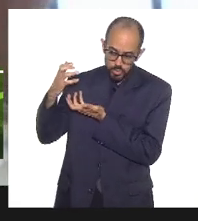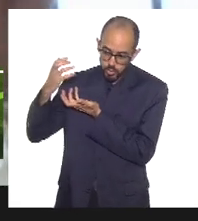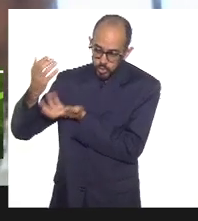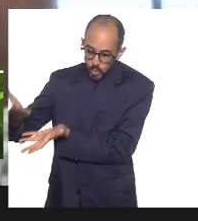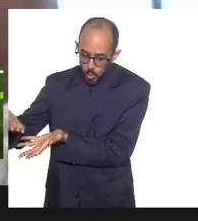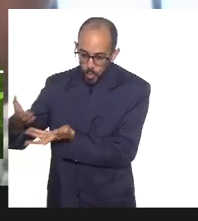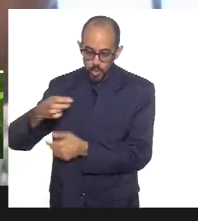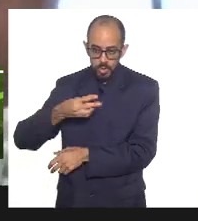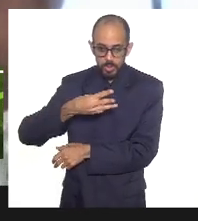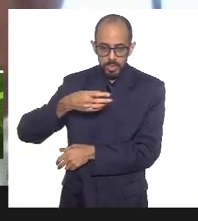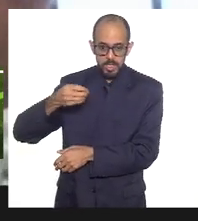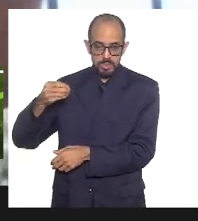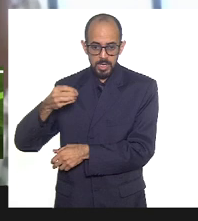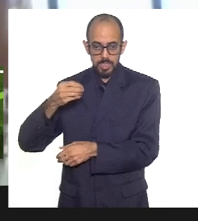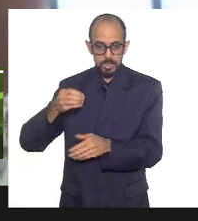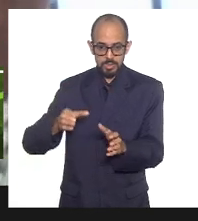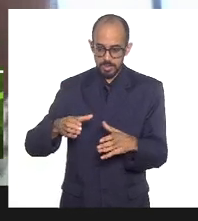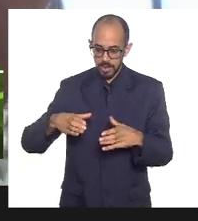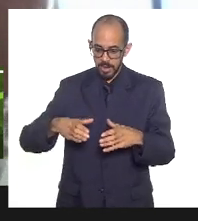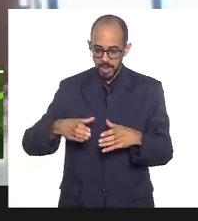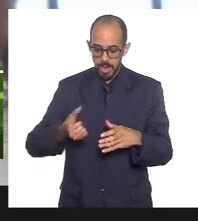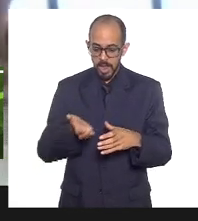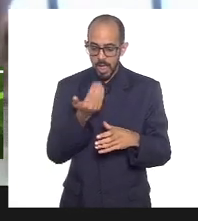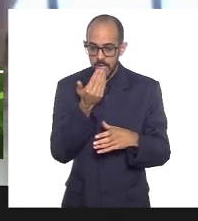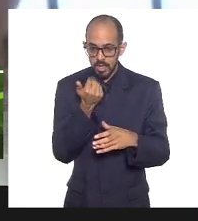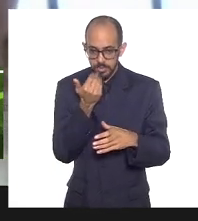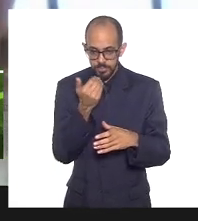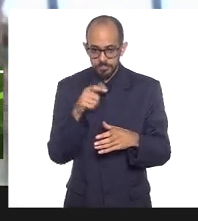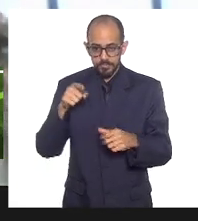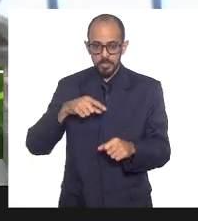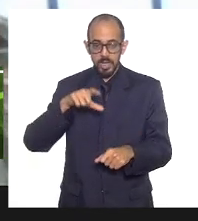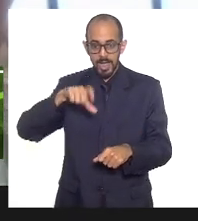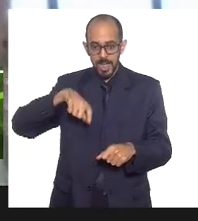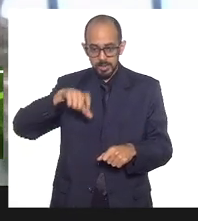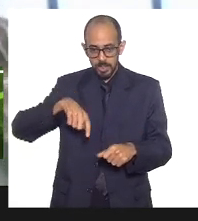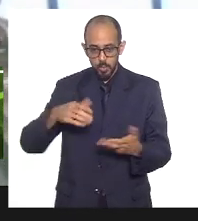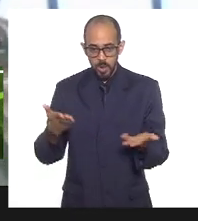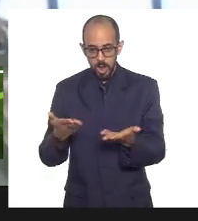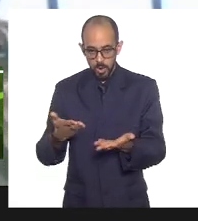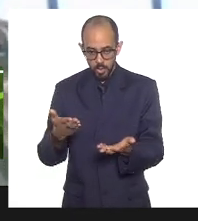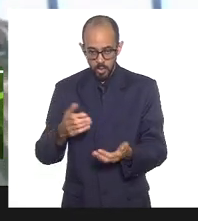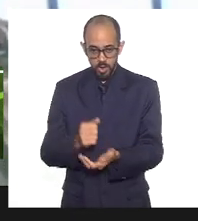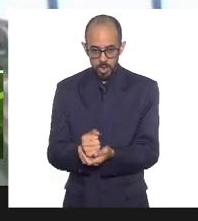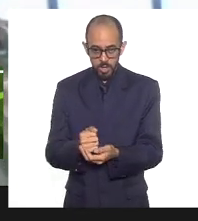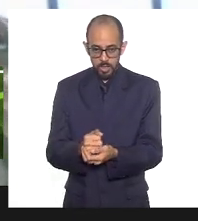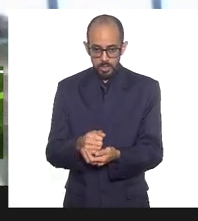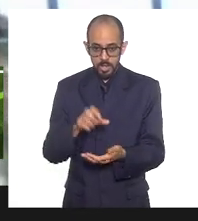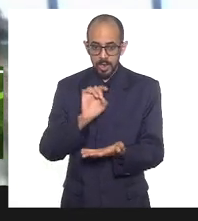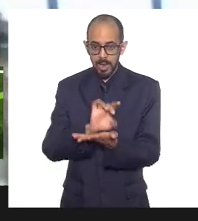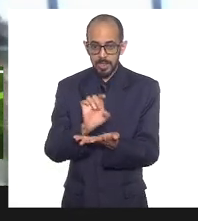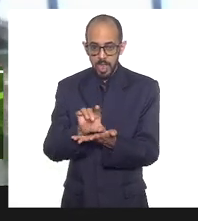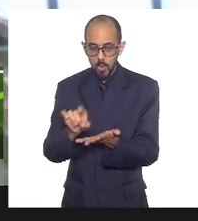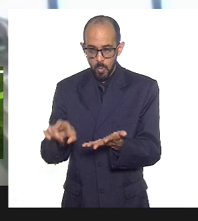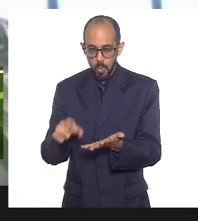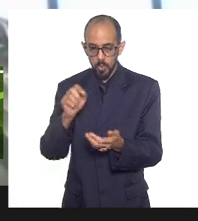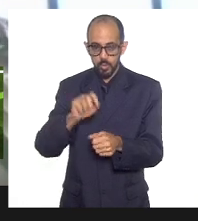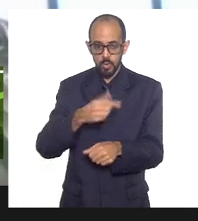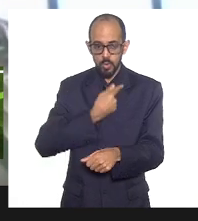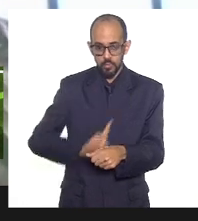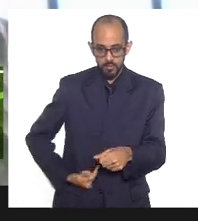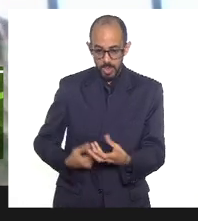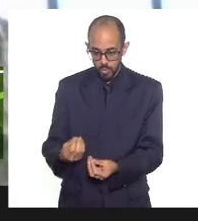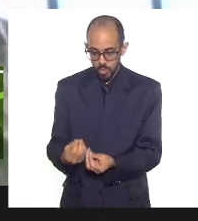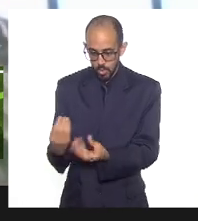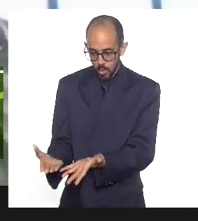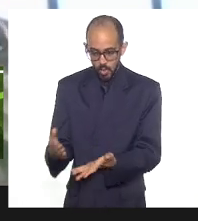cartões agora, que a fome chega agora, quem tem fome tem hora, cada hora é uma frase que o governo está doando,